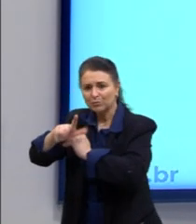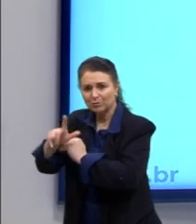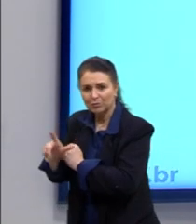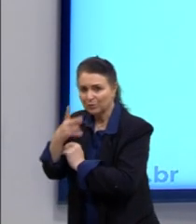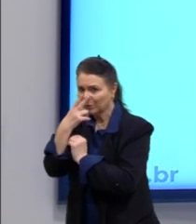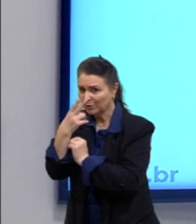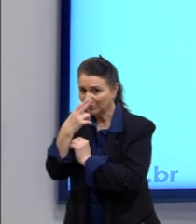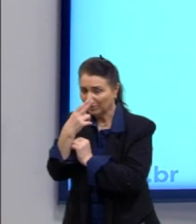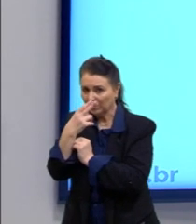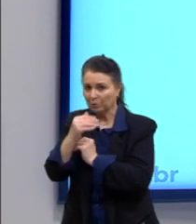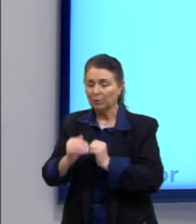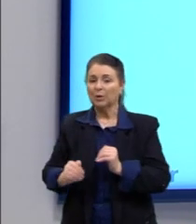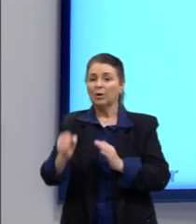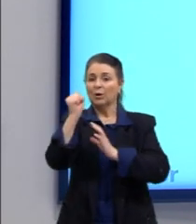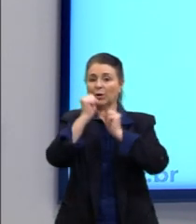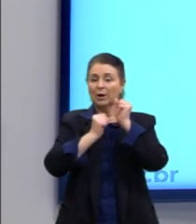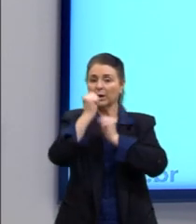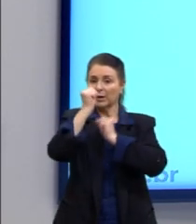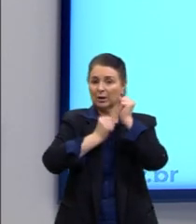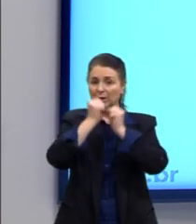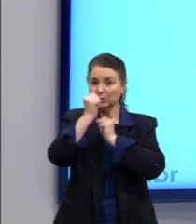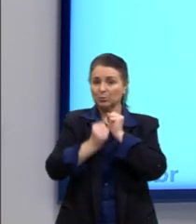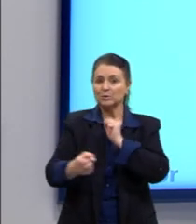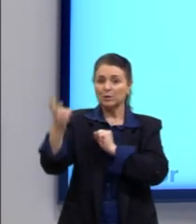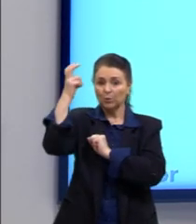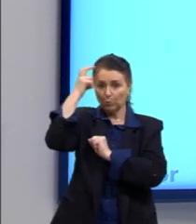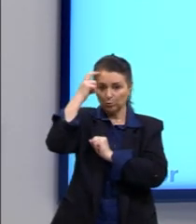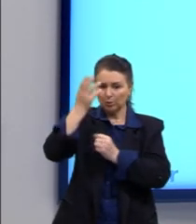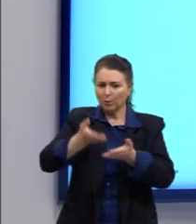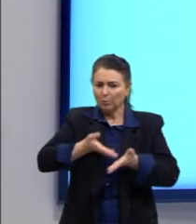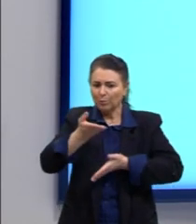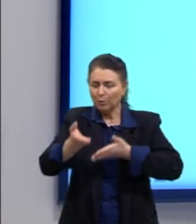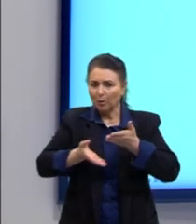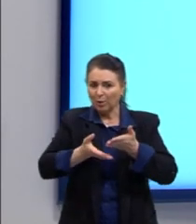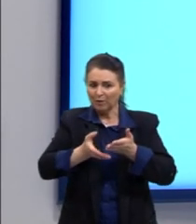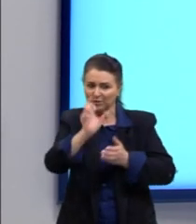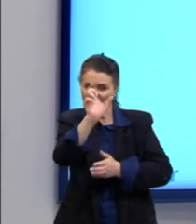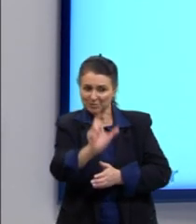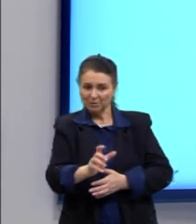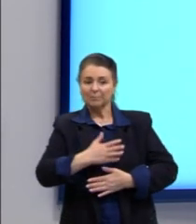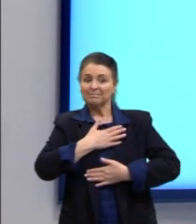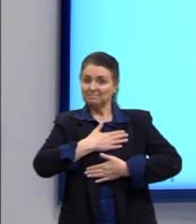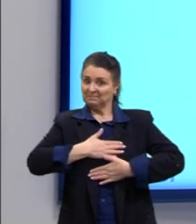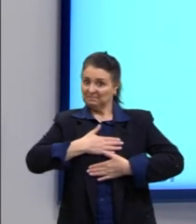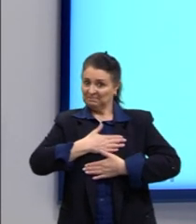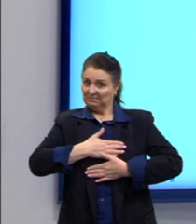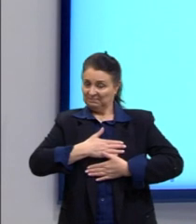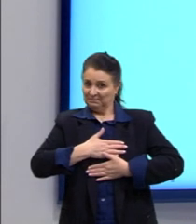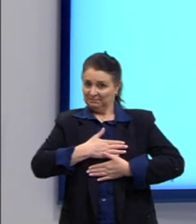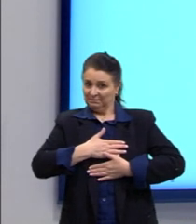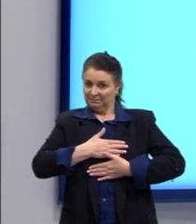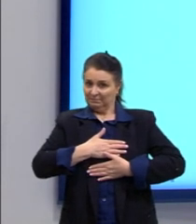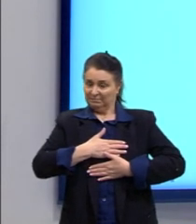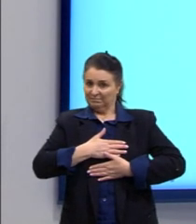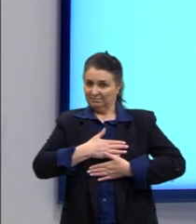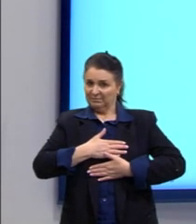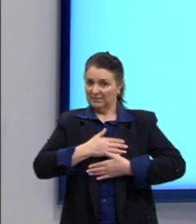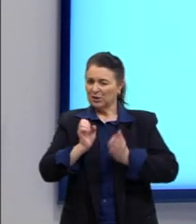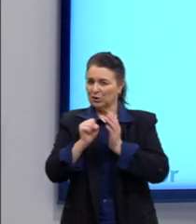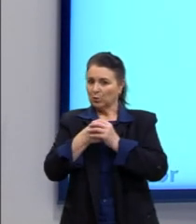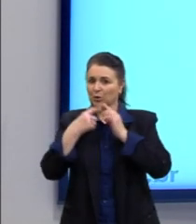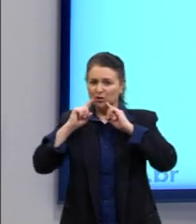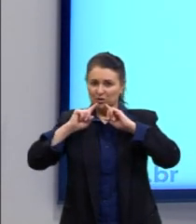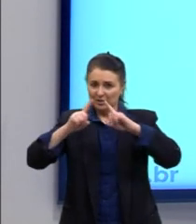A indústria cultural promove nos indivíduos uma pseudo-satisfação, impede da criticidade. A